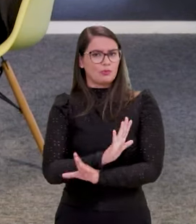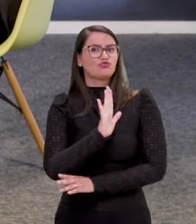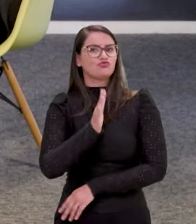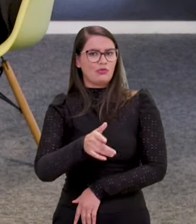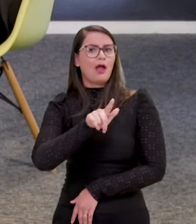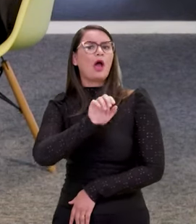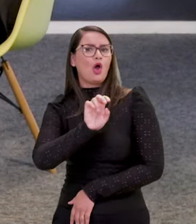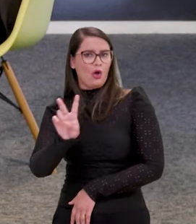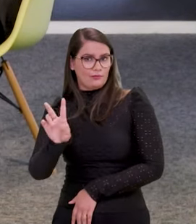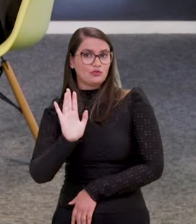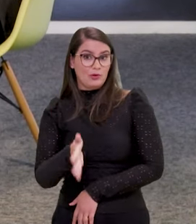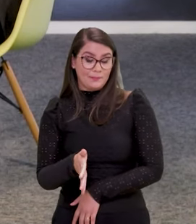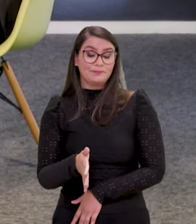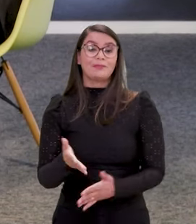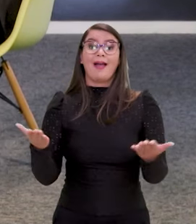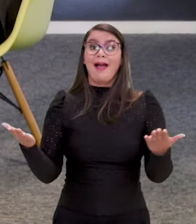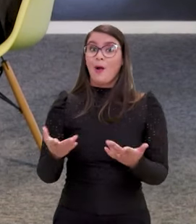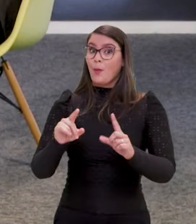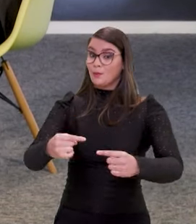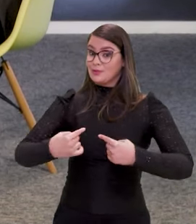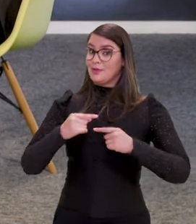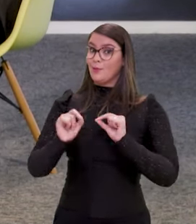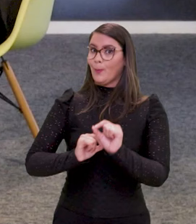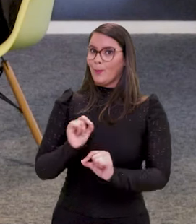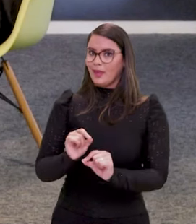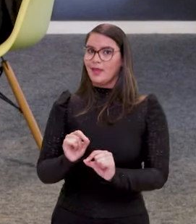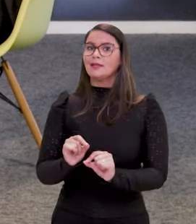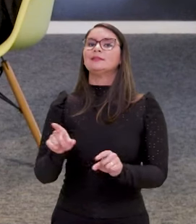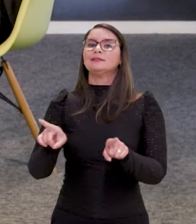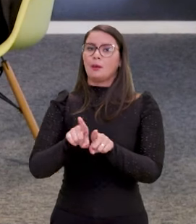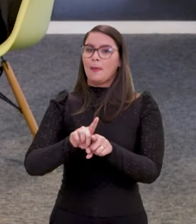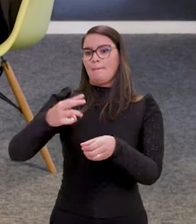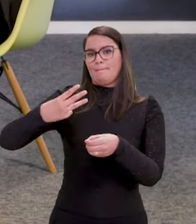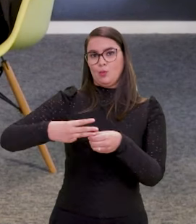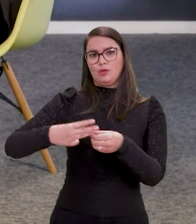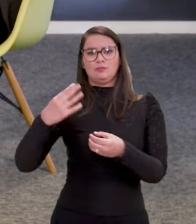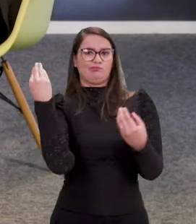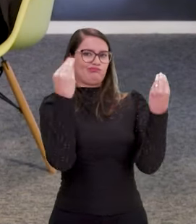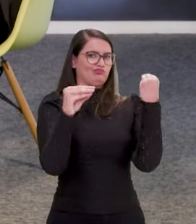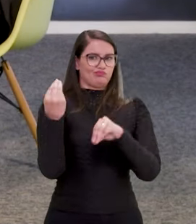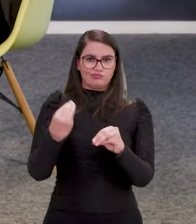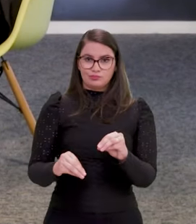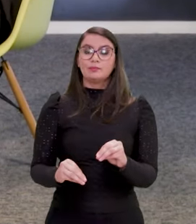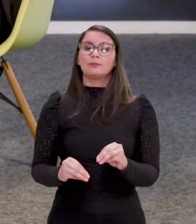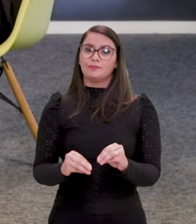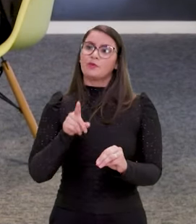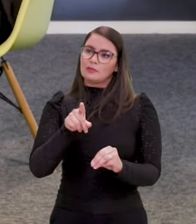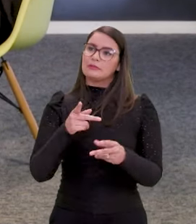rede GOV, que a gente chama. Isso, estão na rede GOV. E agora o desafio é fazer com que cheguem nos municípios, tanto é que está dando esse,